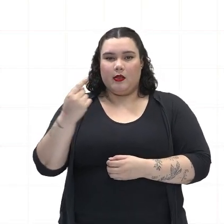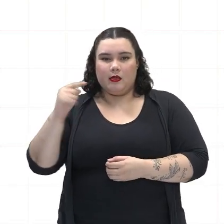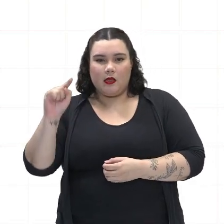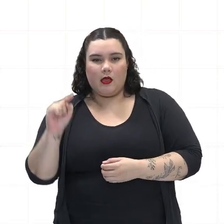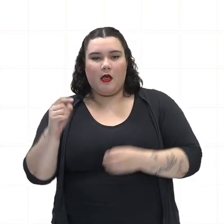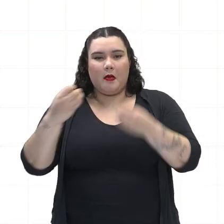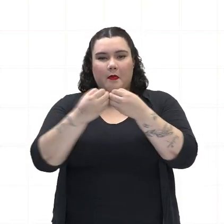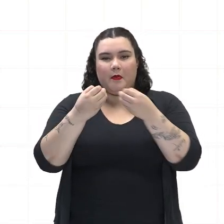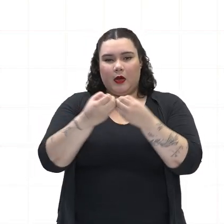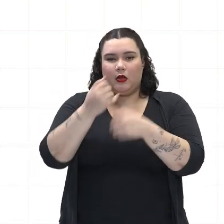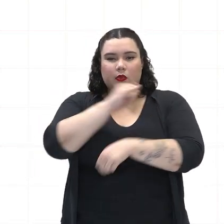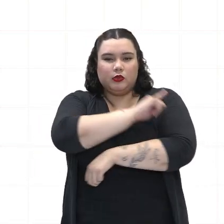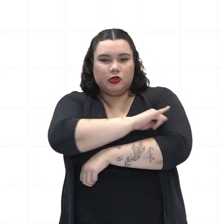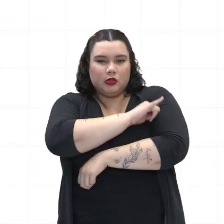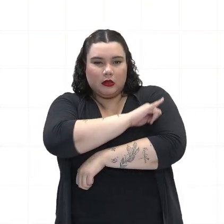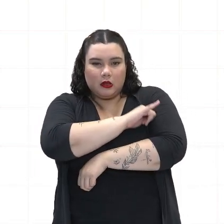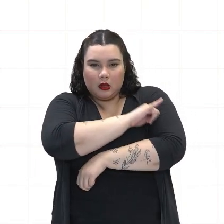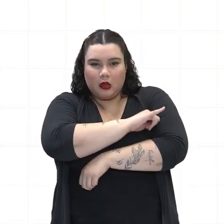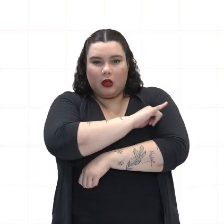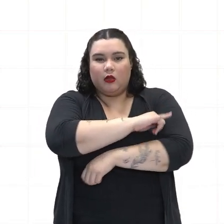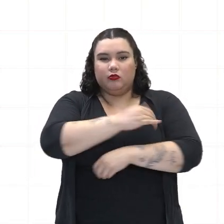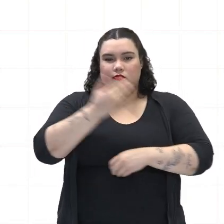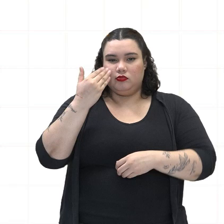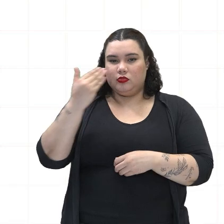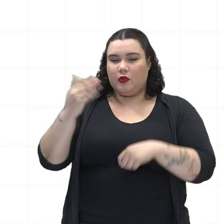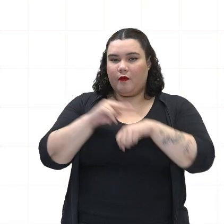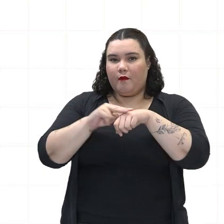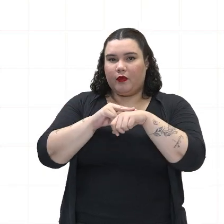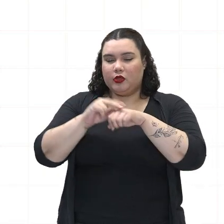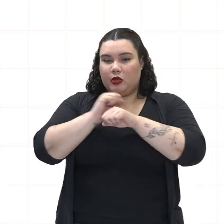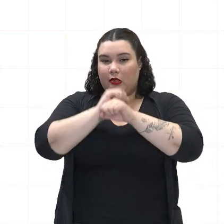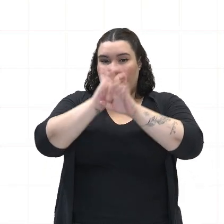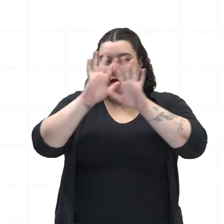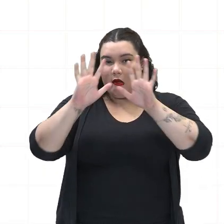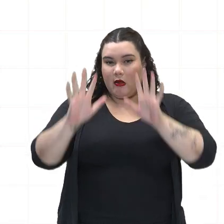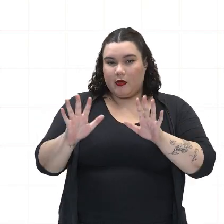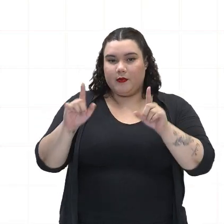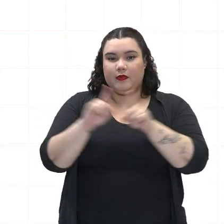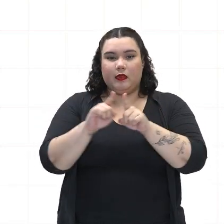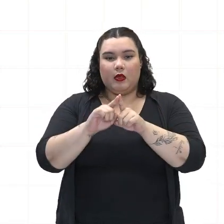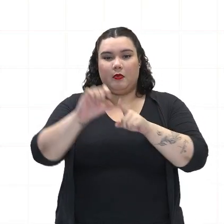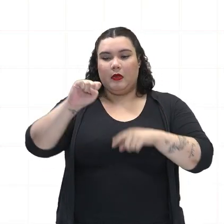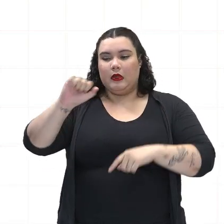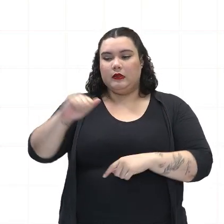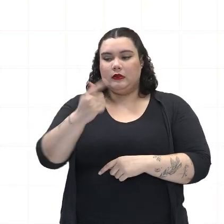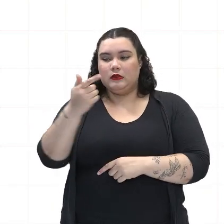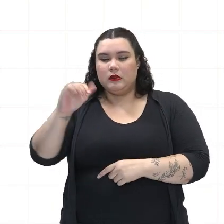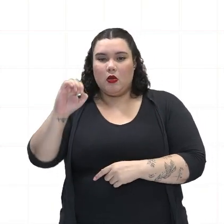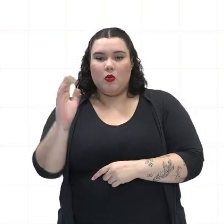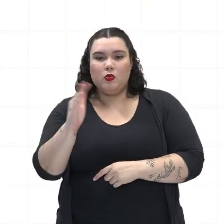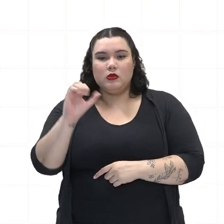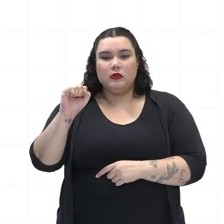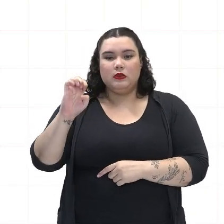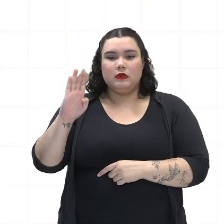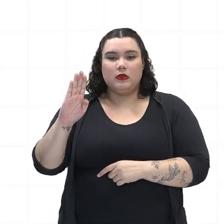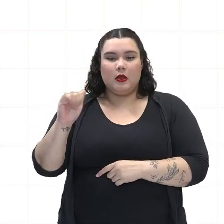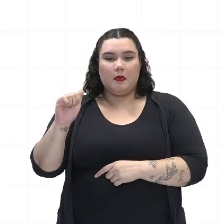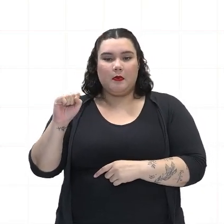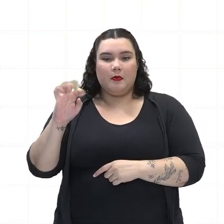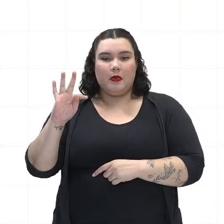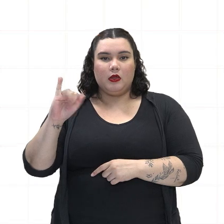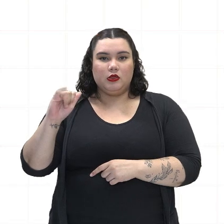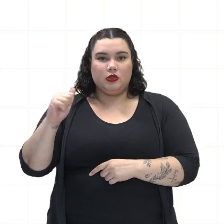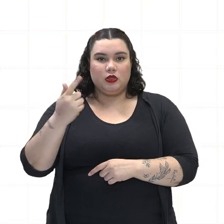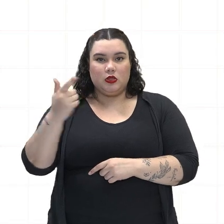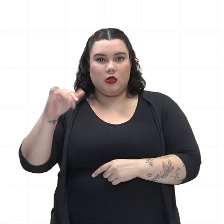o Rio de Janeiro, ali embaixo, ali também, nesse verde claro ali, na São Sebastião, na parte mais embaixo do mapa ainda, são as